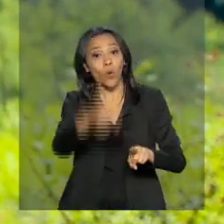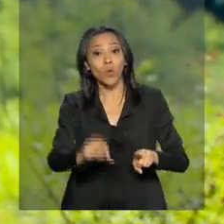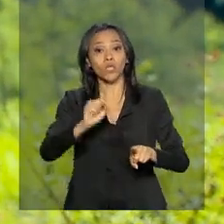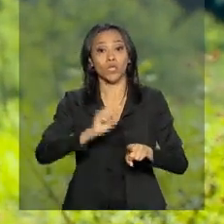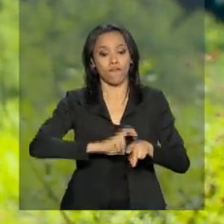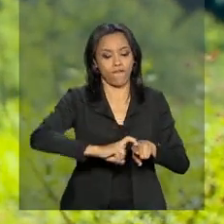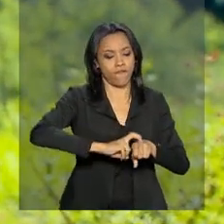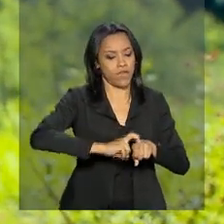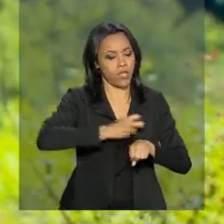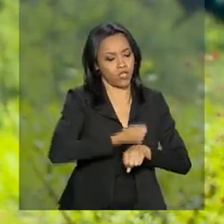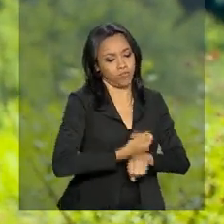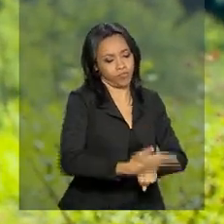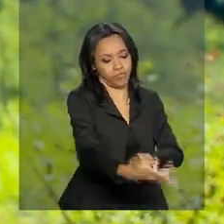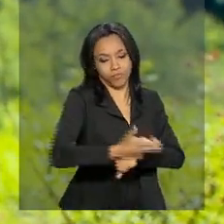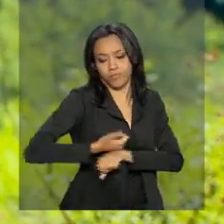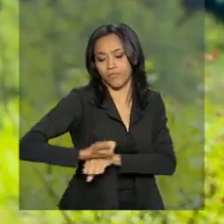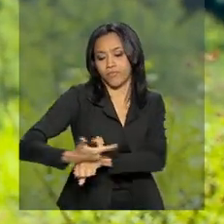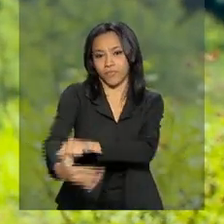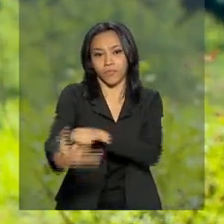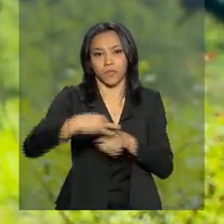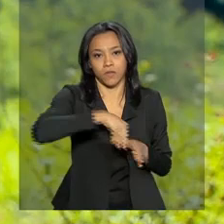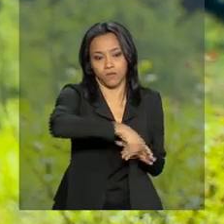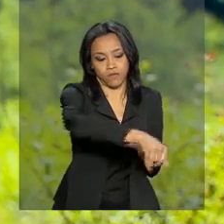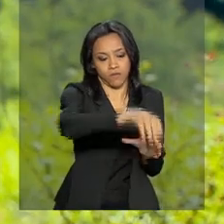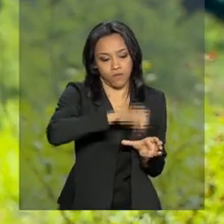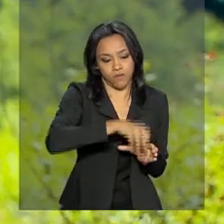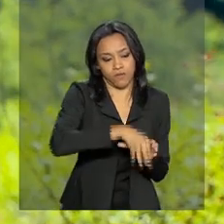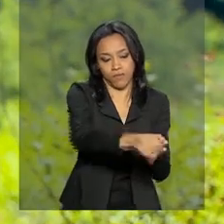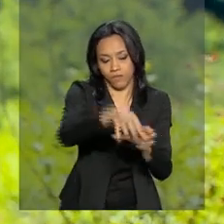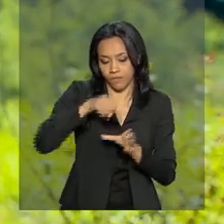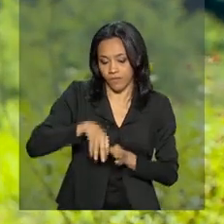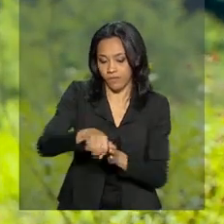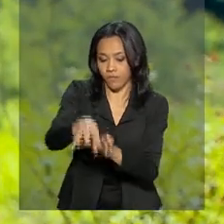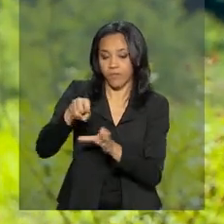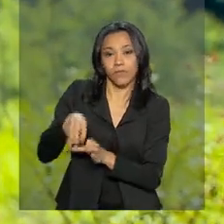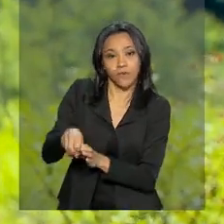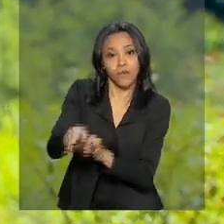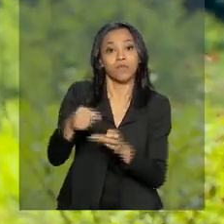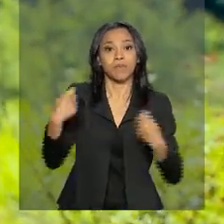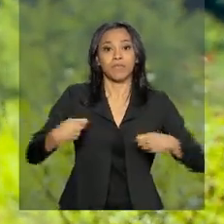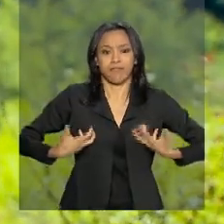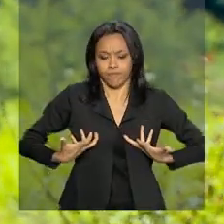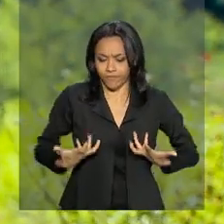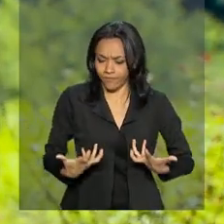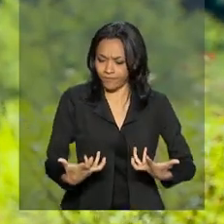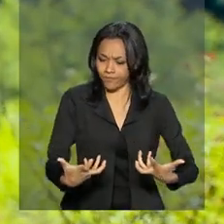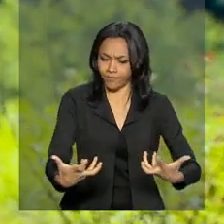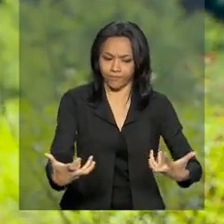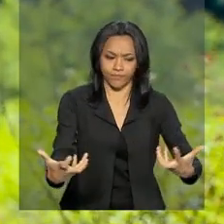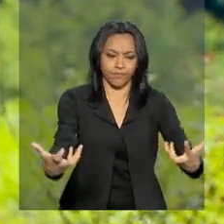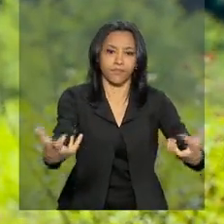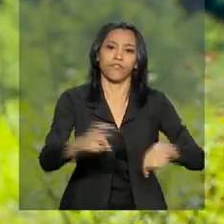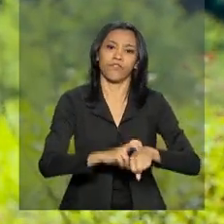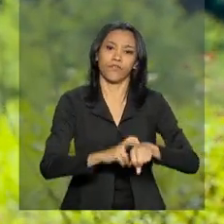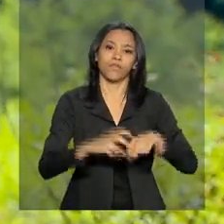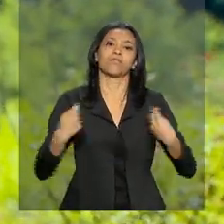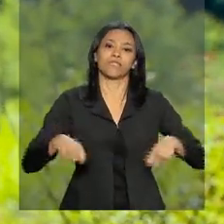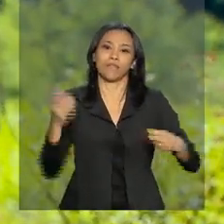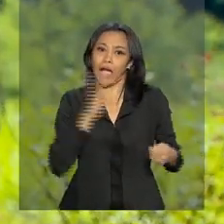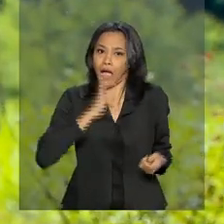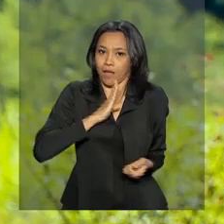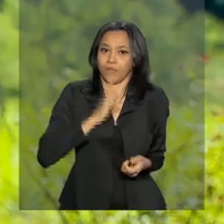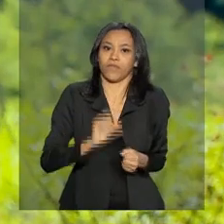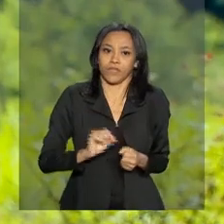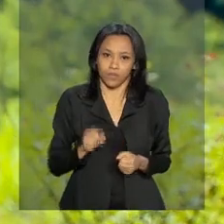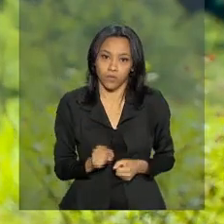verde, através da semeadura de adubos verdes, gramíneas. Então era necessário cobrir rapidamente esse solo. Uma